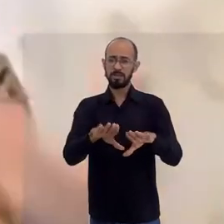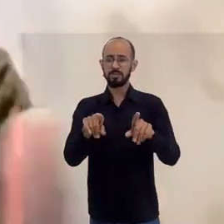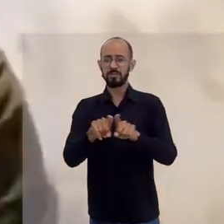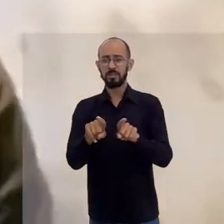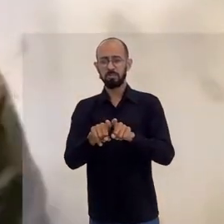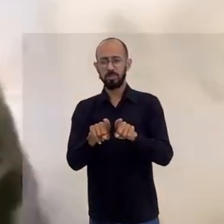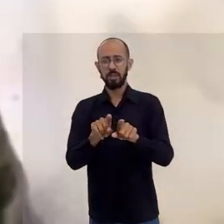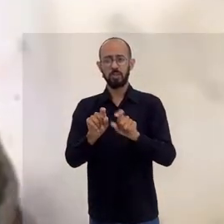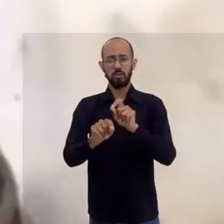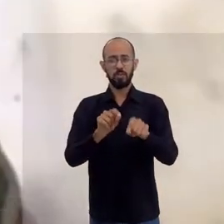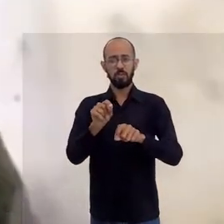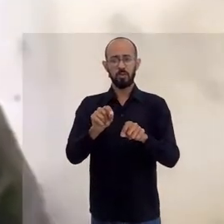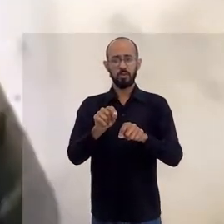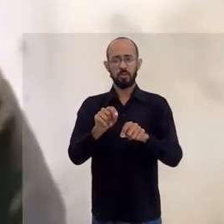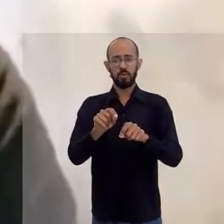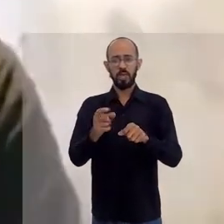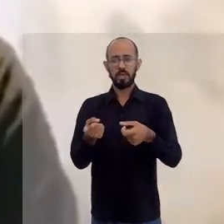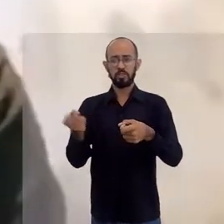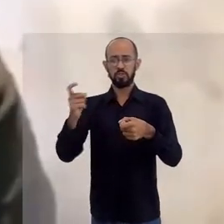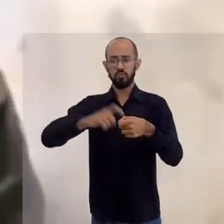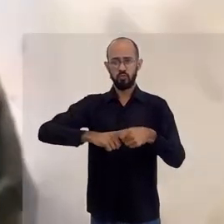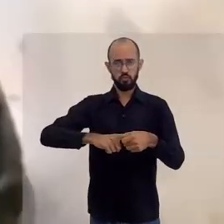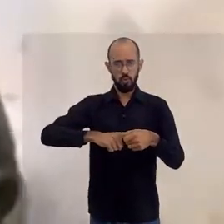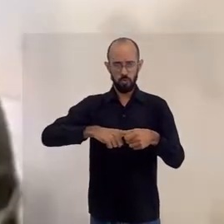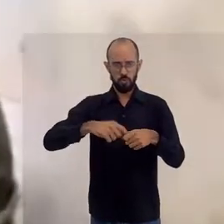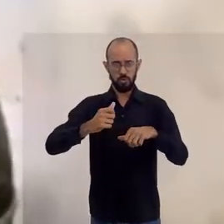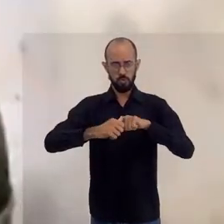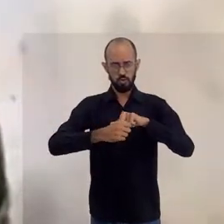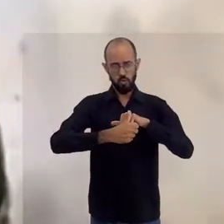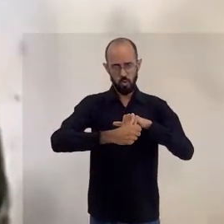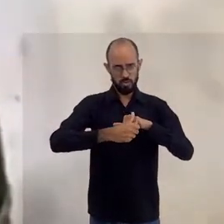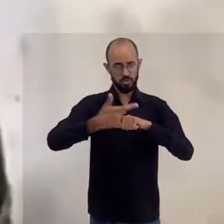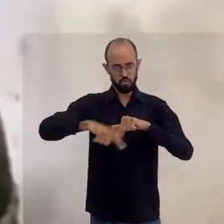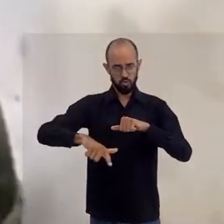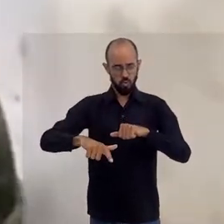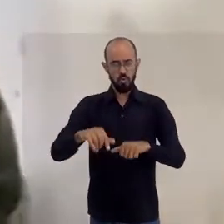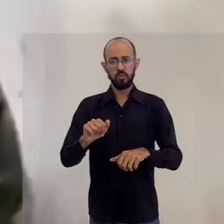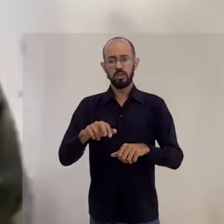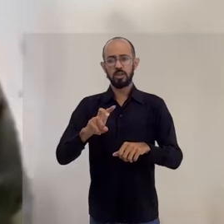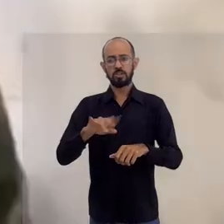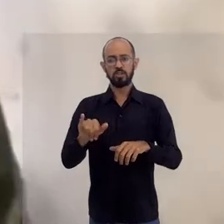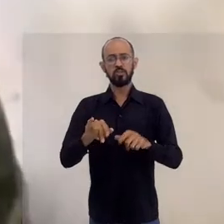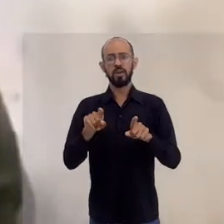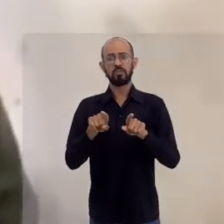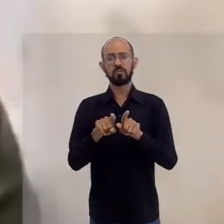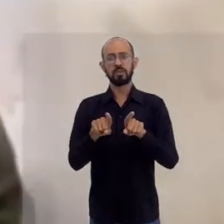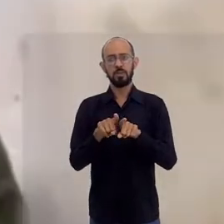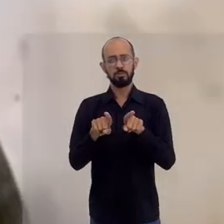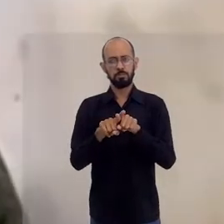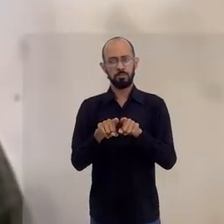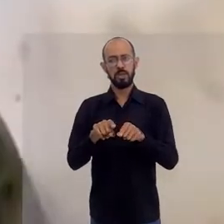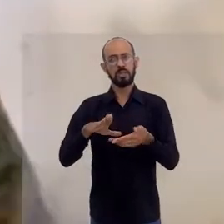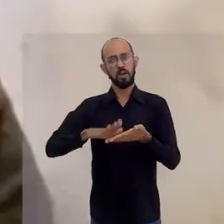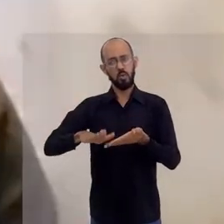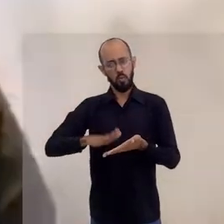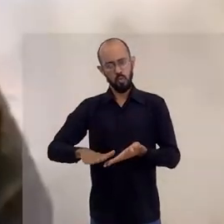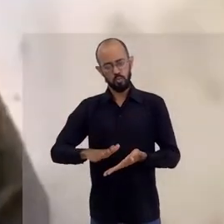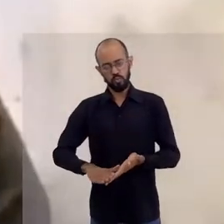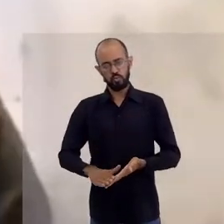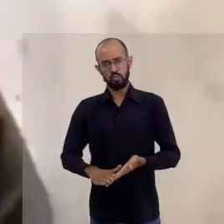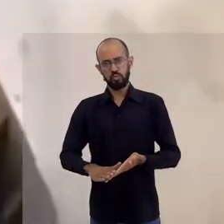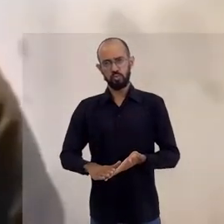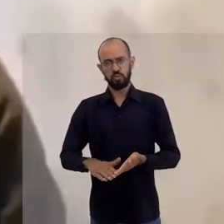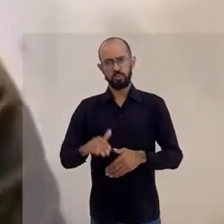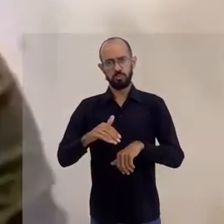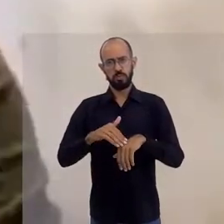também restrições de envio de contas. Então, a gente já está desenvolvendo e, provavelmente, a gente vai ter custos